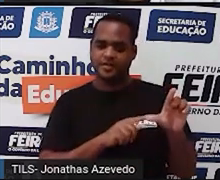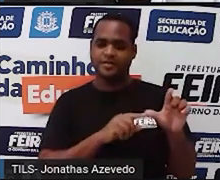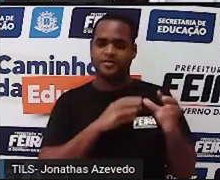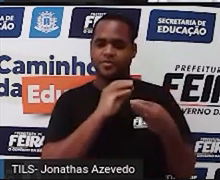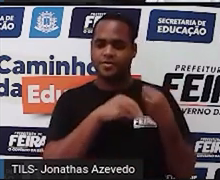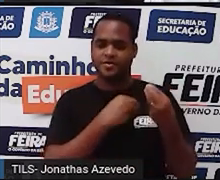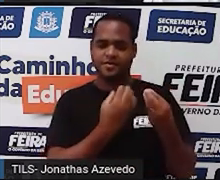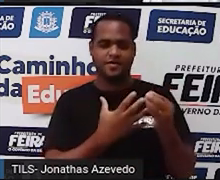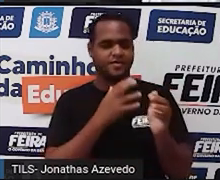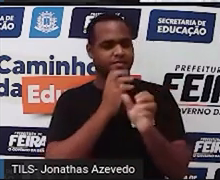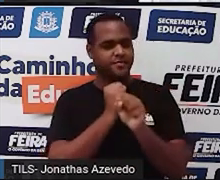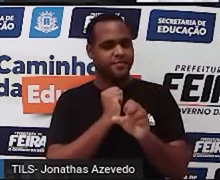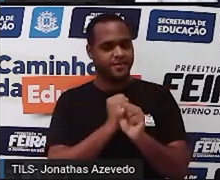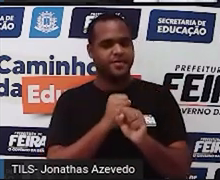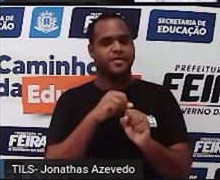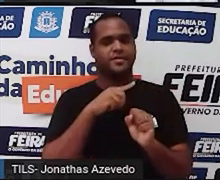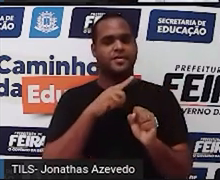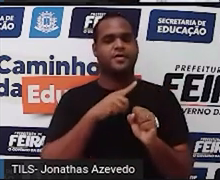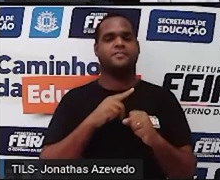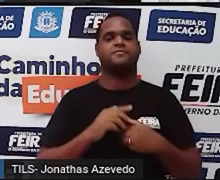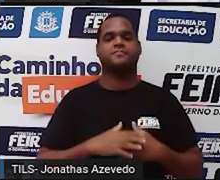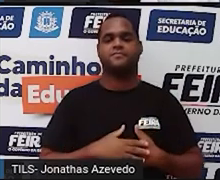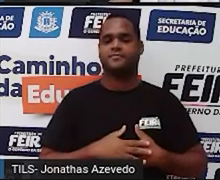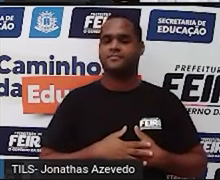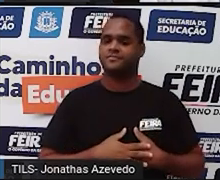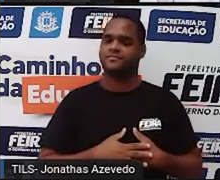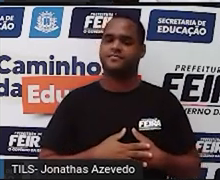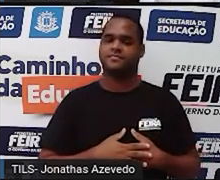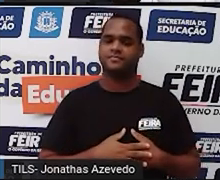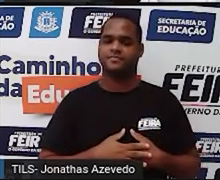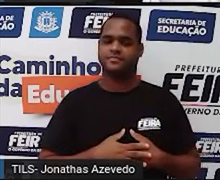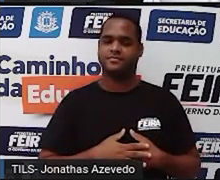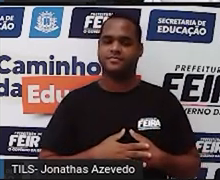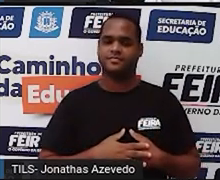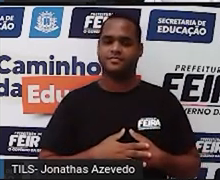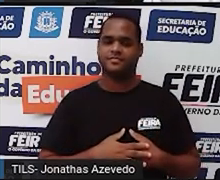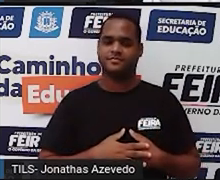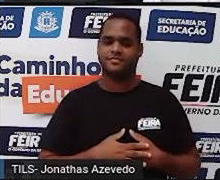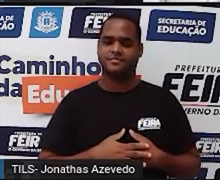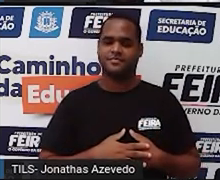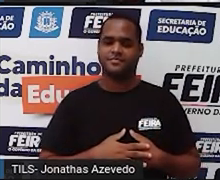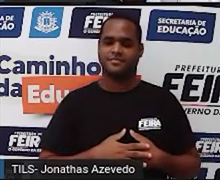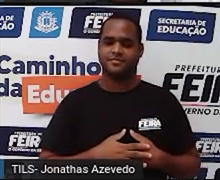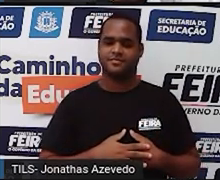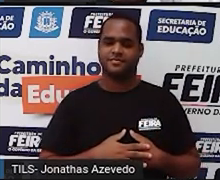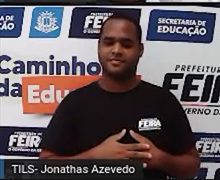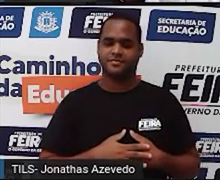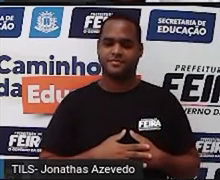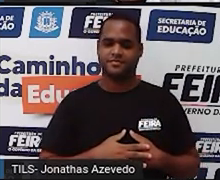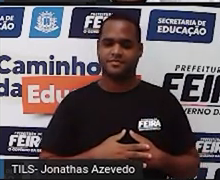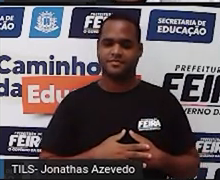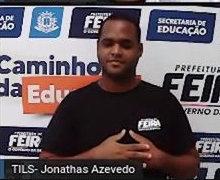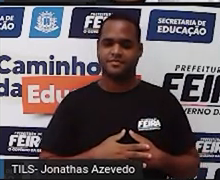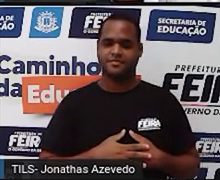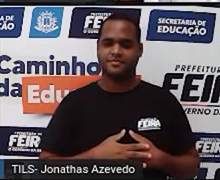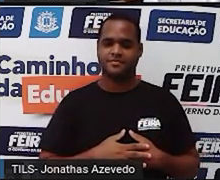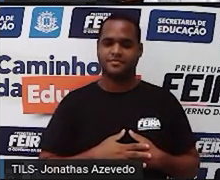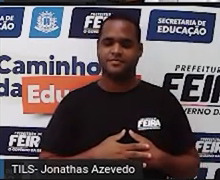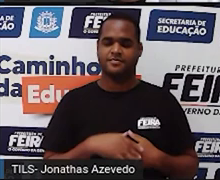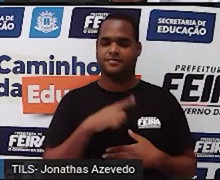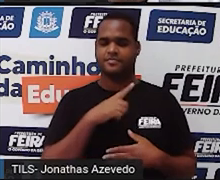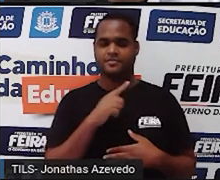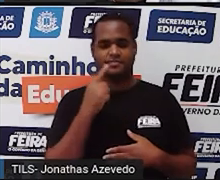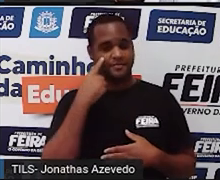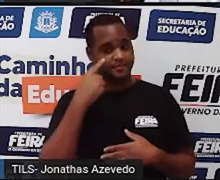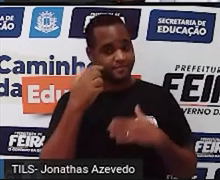fazer cálculo. E essa sentença algébrica que a gente acabou de escrever, em particular, ela é chamada de